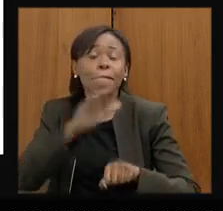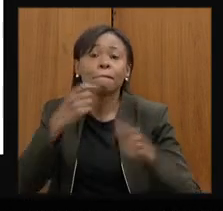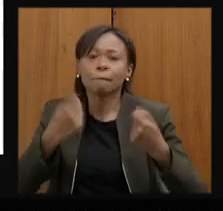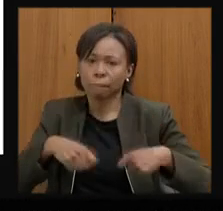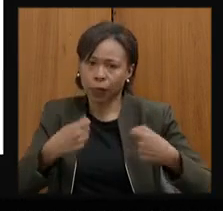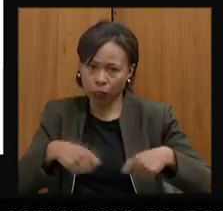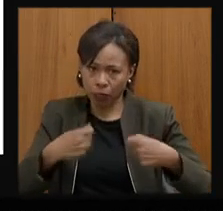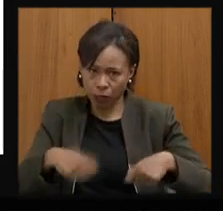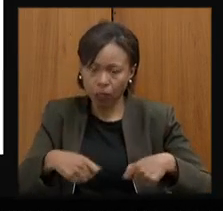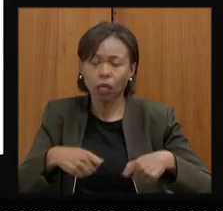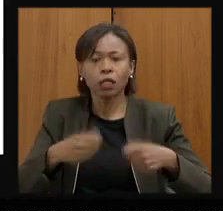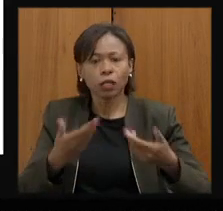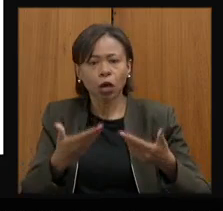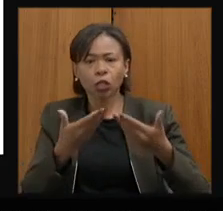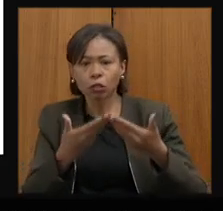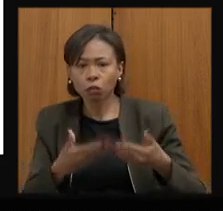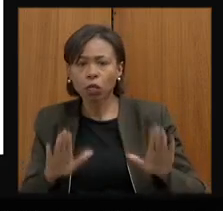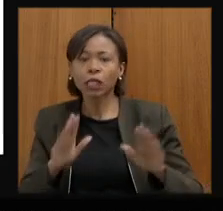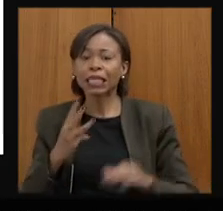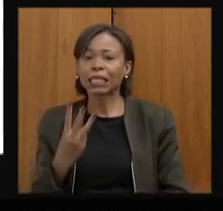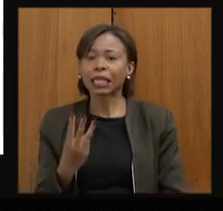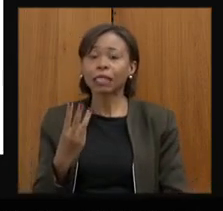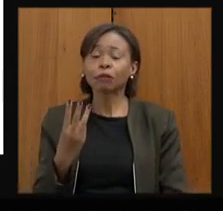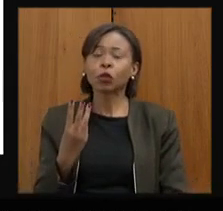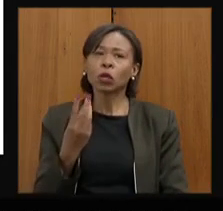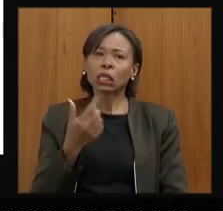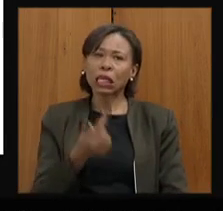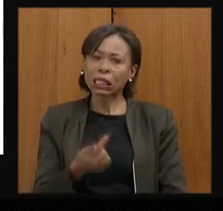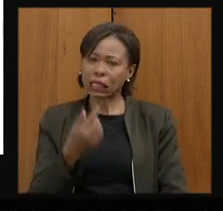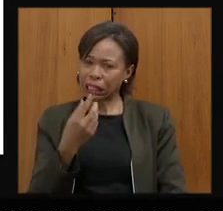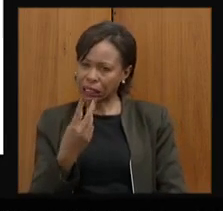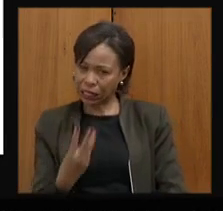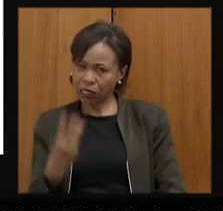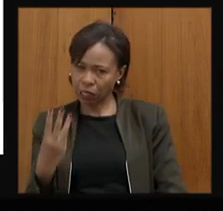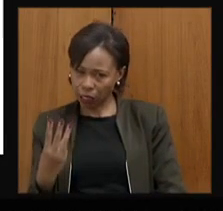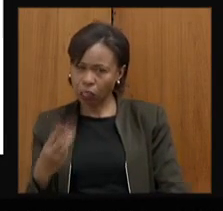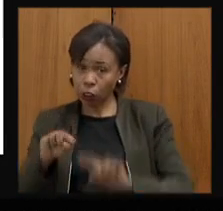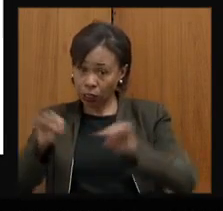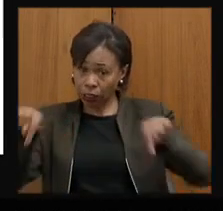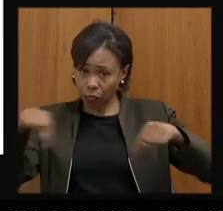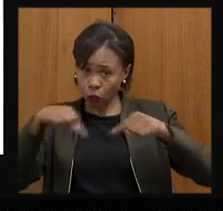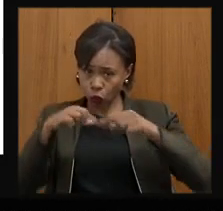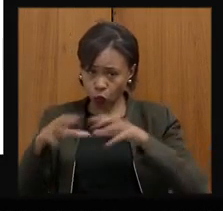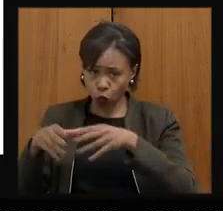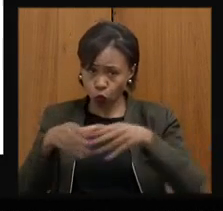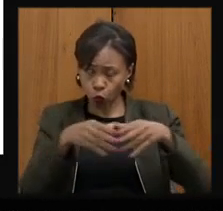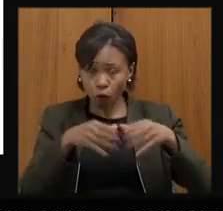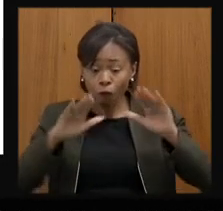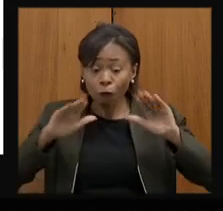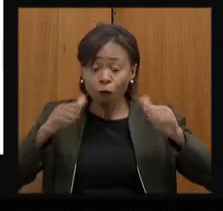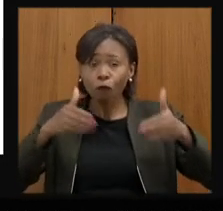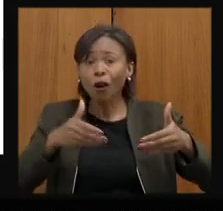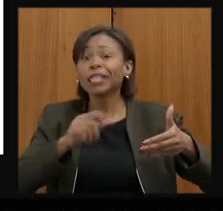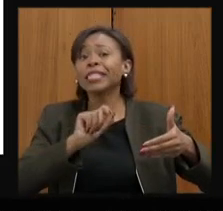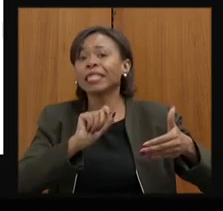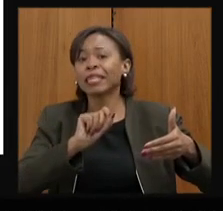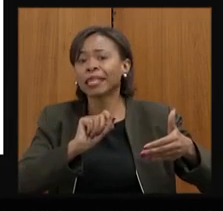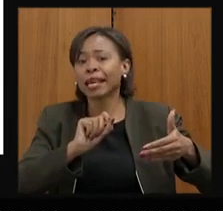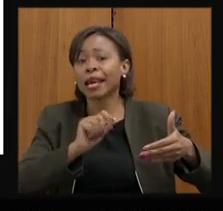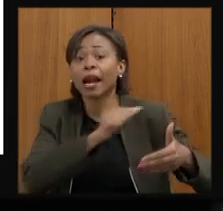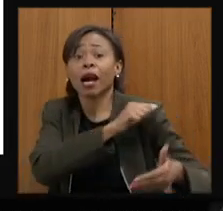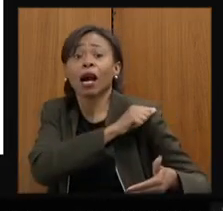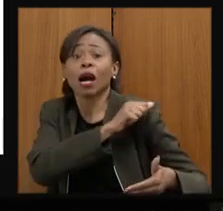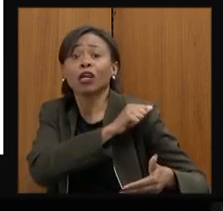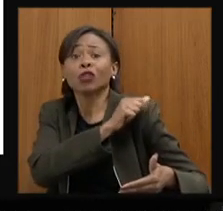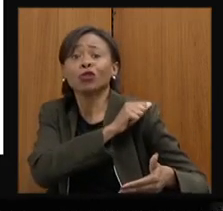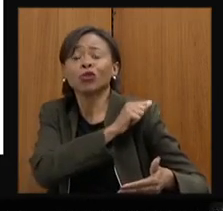abertura dessas 3.736 turmas teve foco naqueles em que houve a reprovação, houve a repetência no ano anterior e